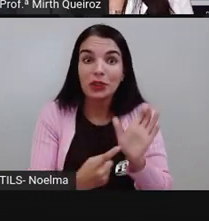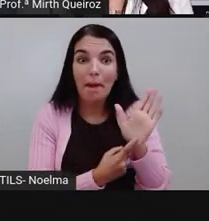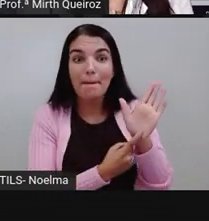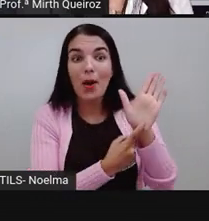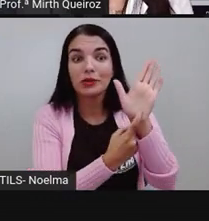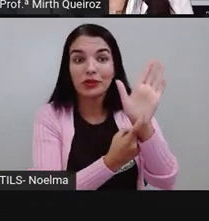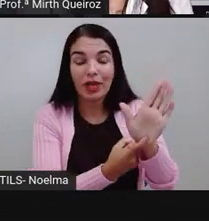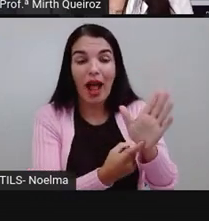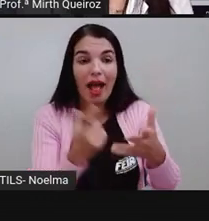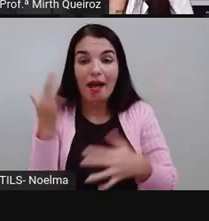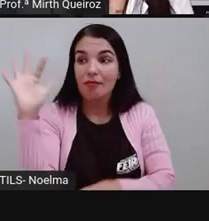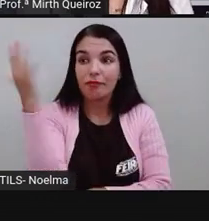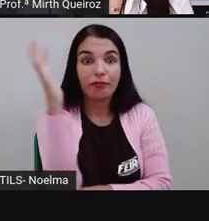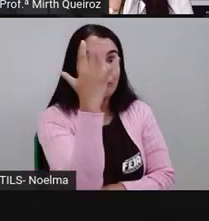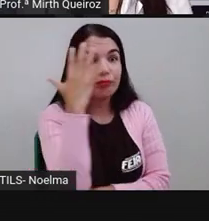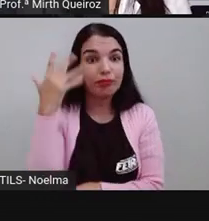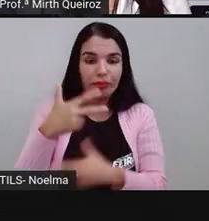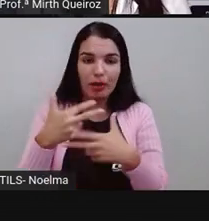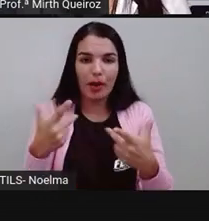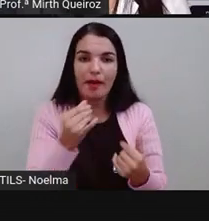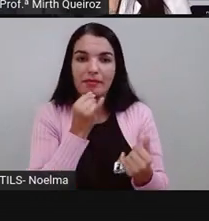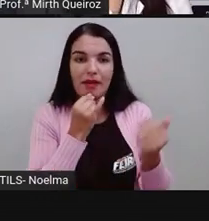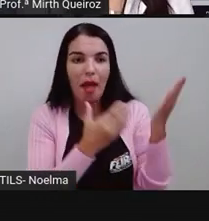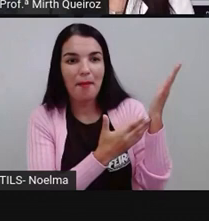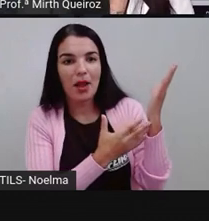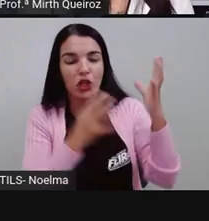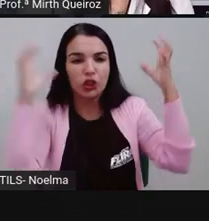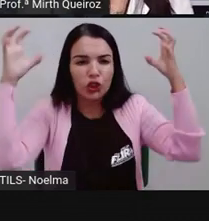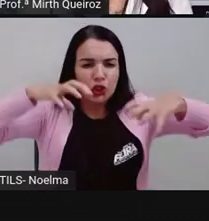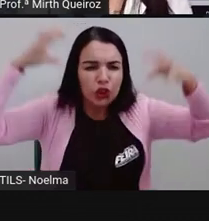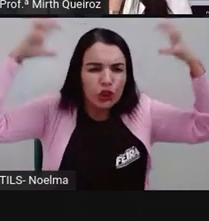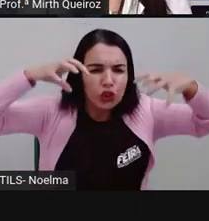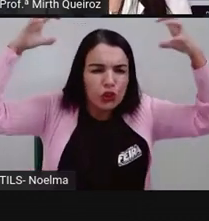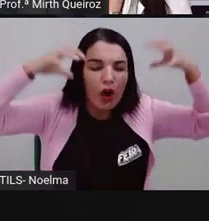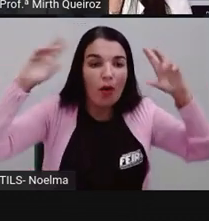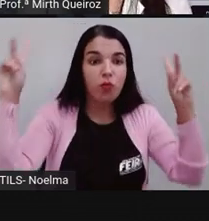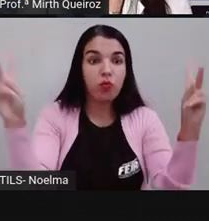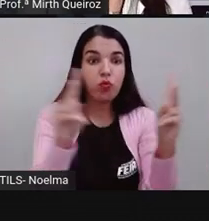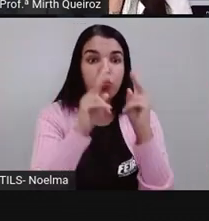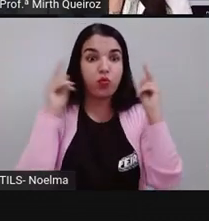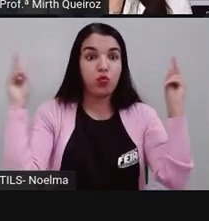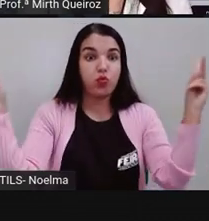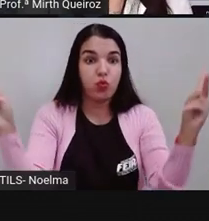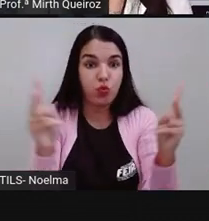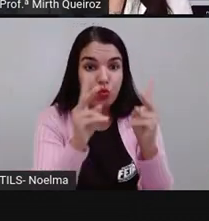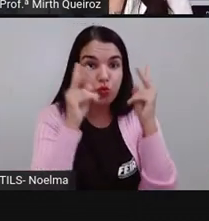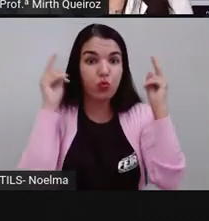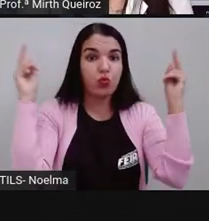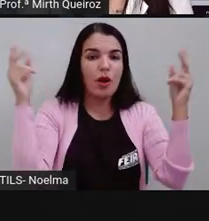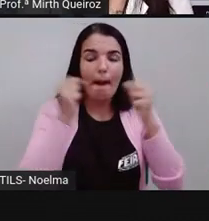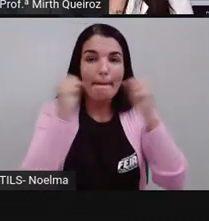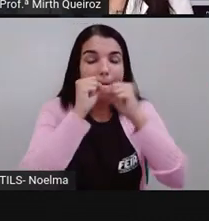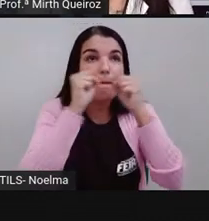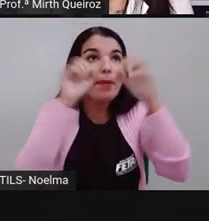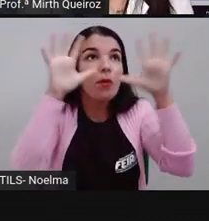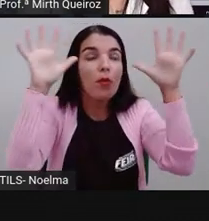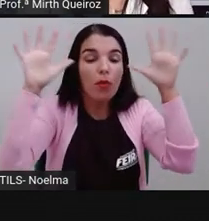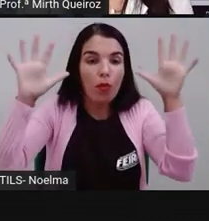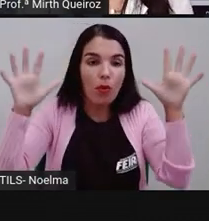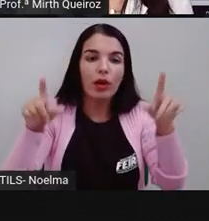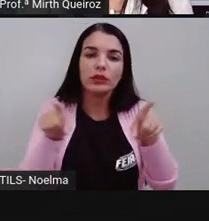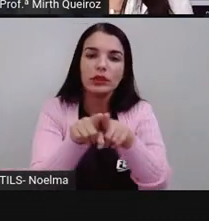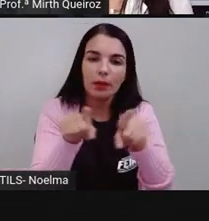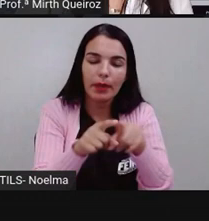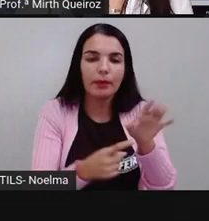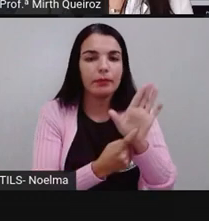natureza. Como, por exemplo, chover, dentar, granizar, trovejar. Indicam aí os